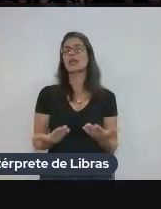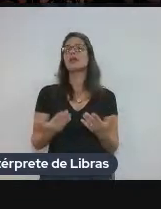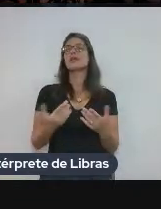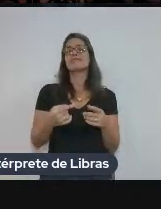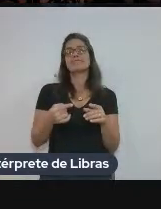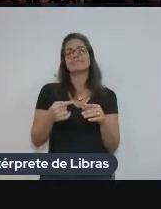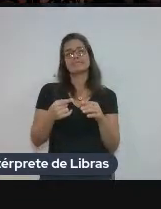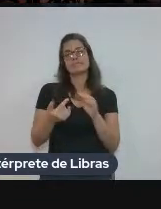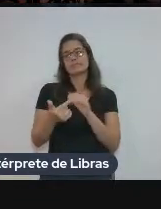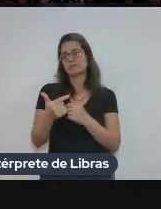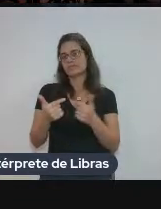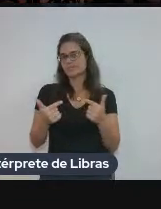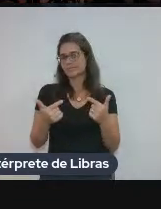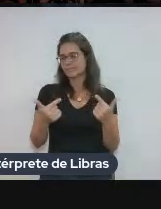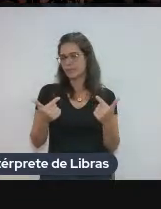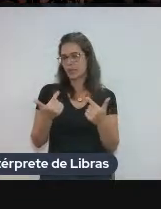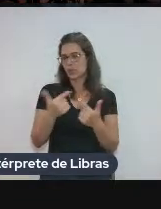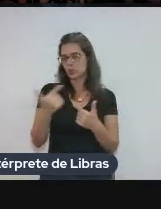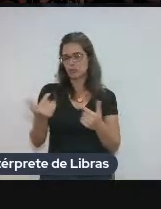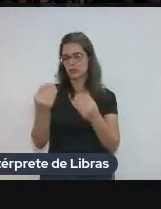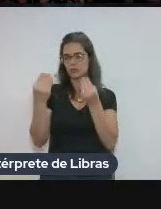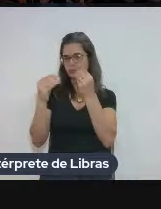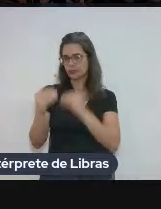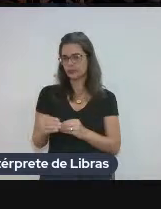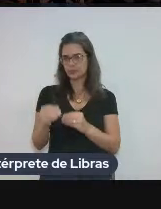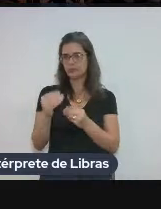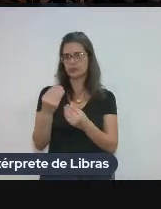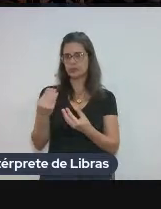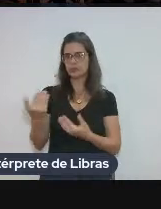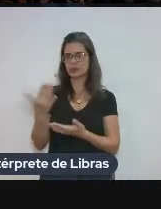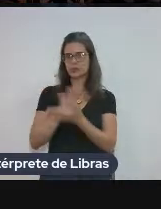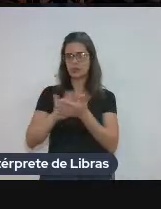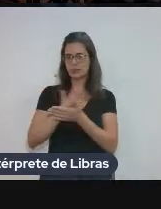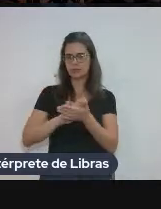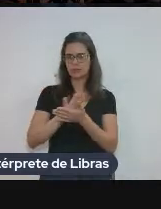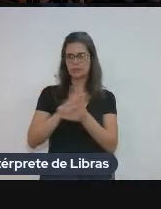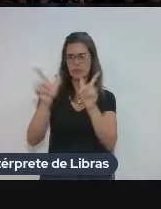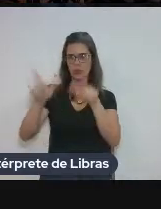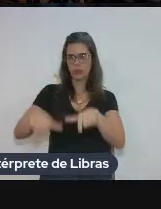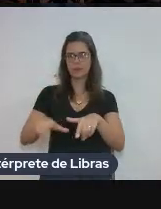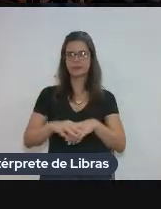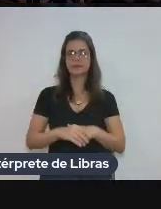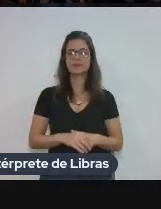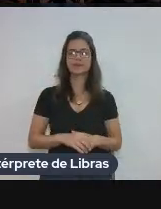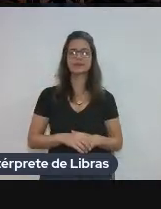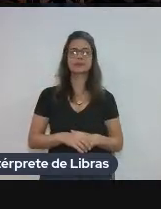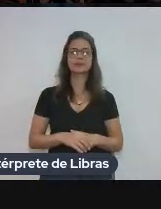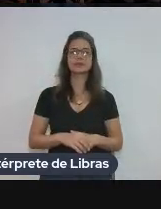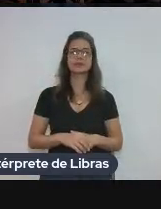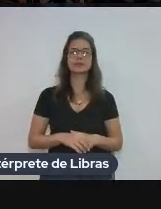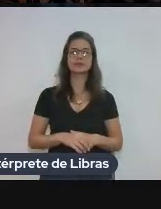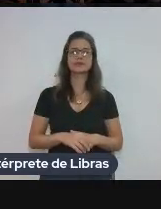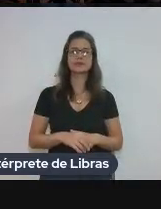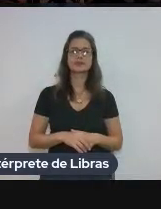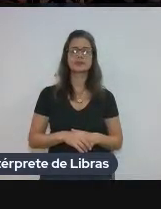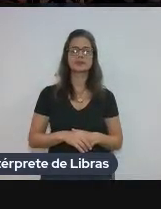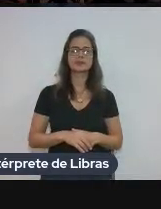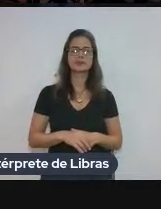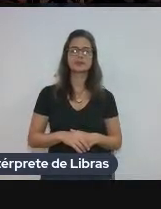Então, por enquanto, se a gente não encontrou, a gente não coloca. E a frequência. Pode passar.